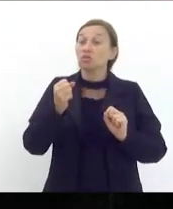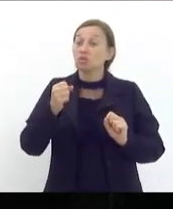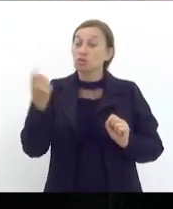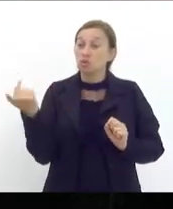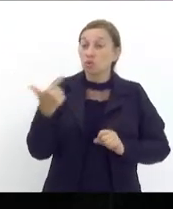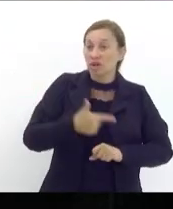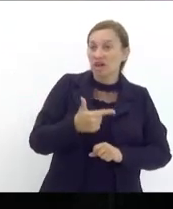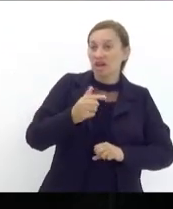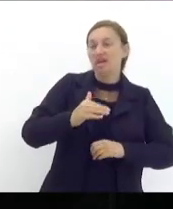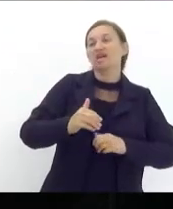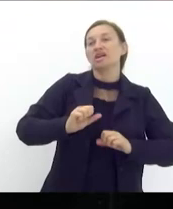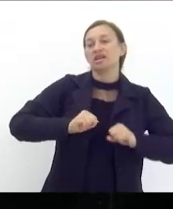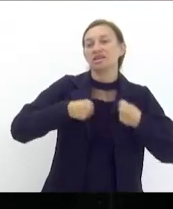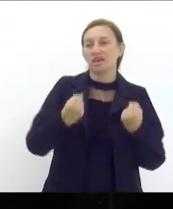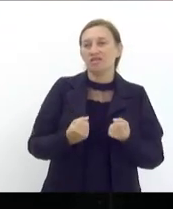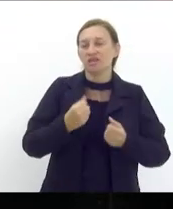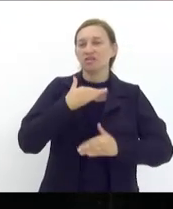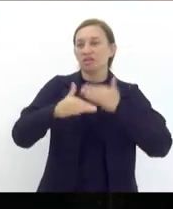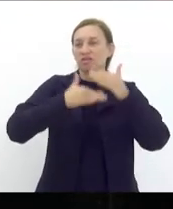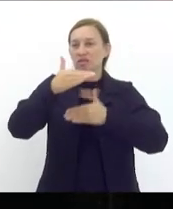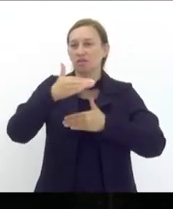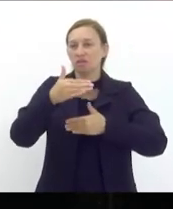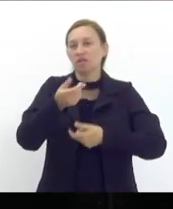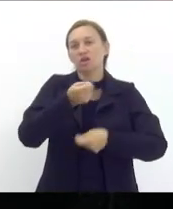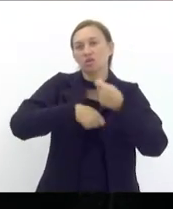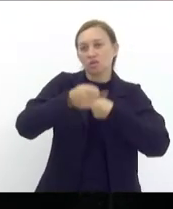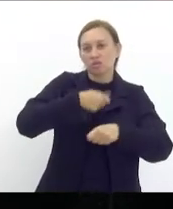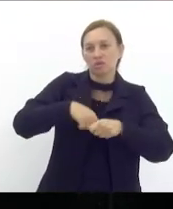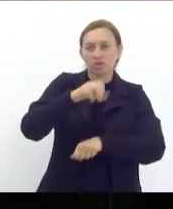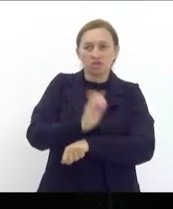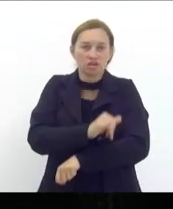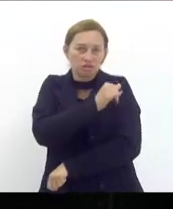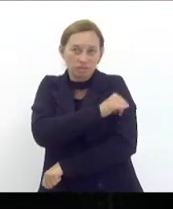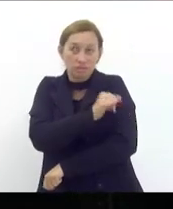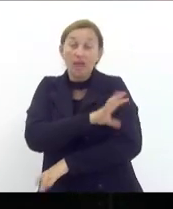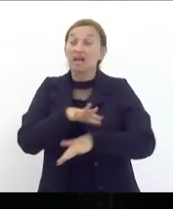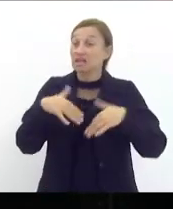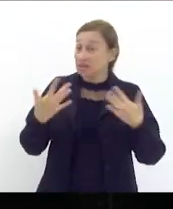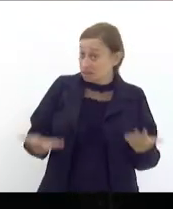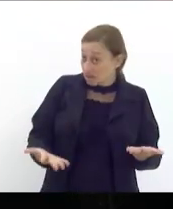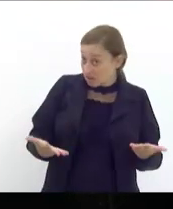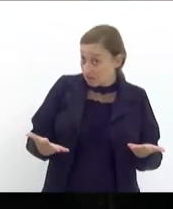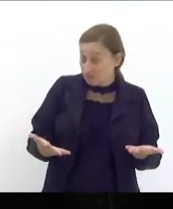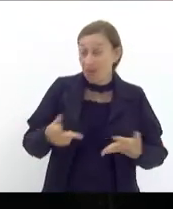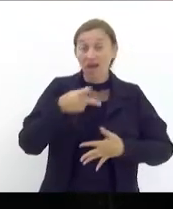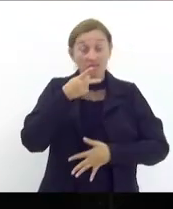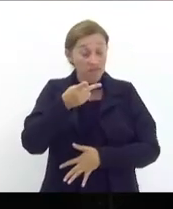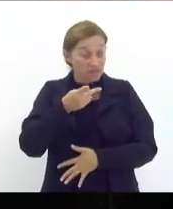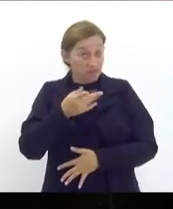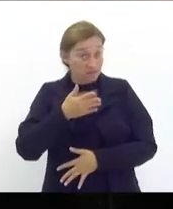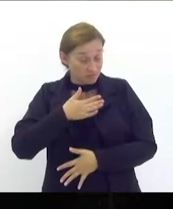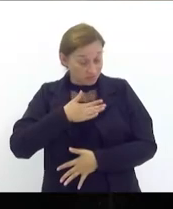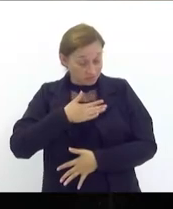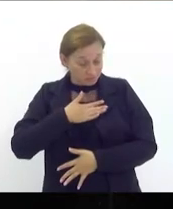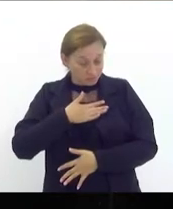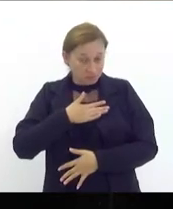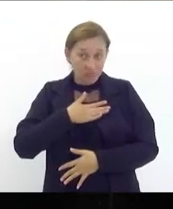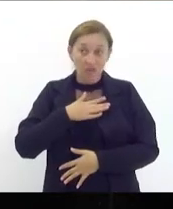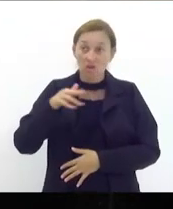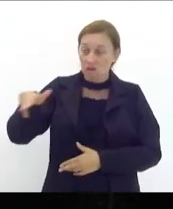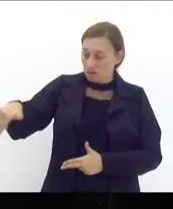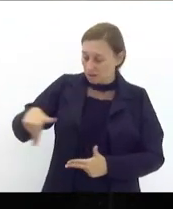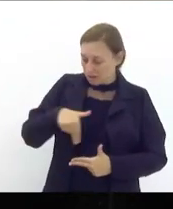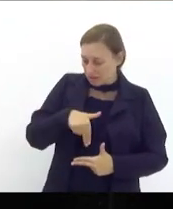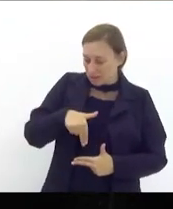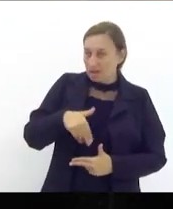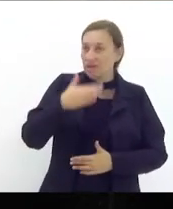desenvolvimento econômico social do nosso estado do Rio de Janeiro então eram essas as minhas palavras vim aqui